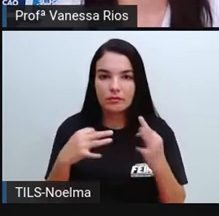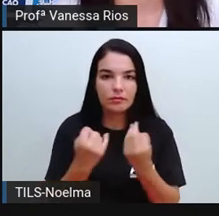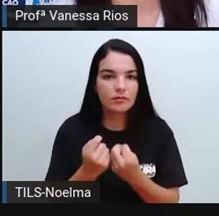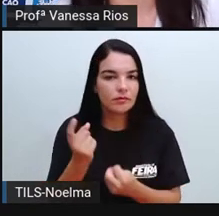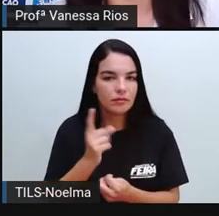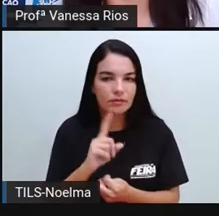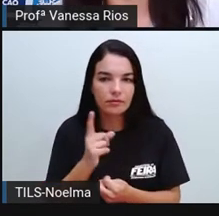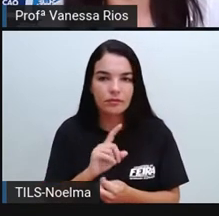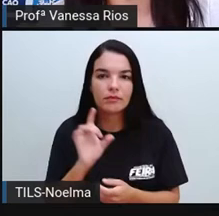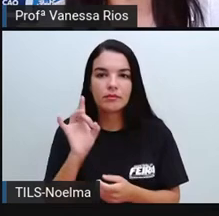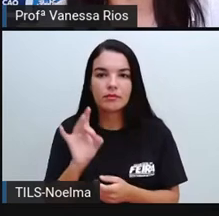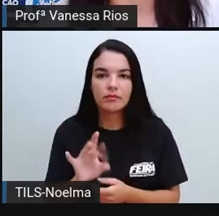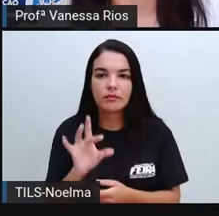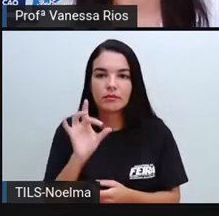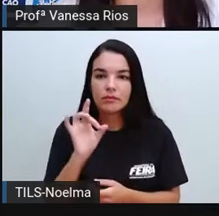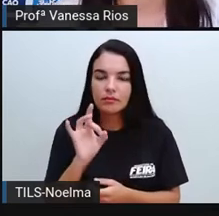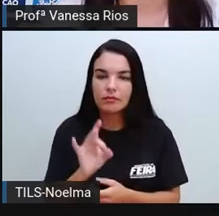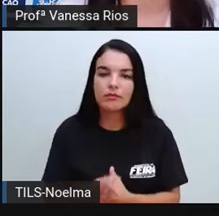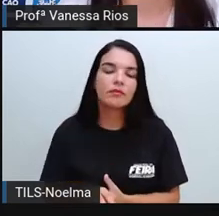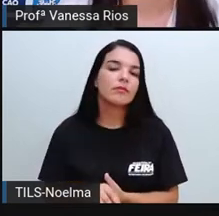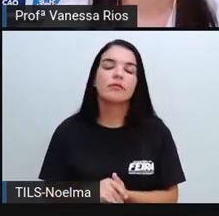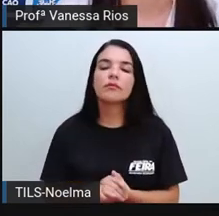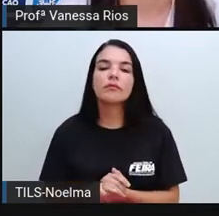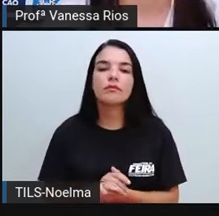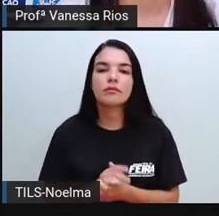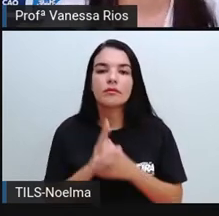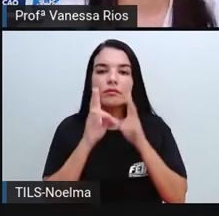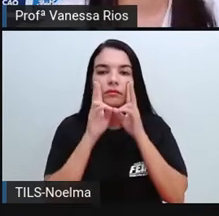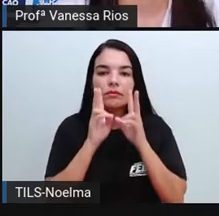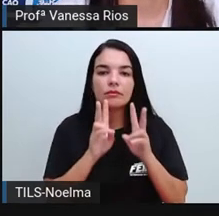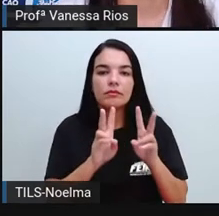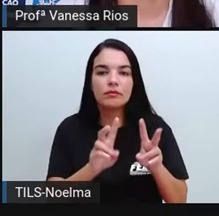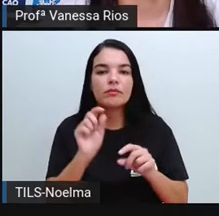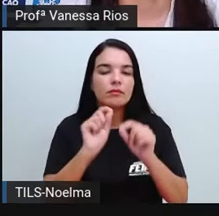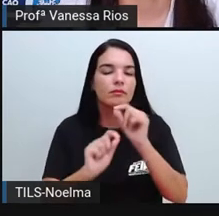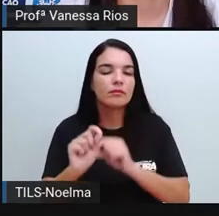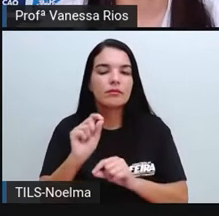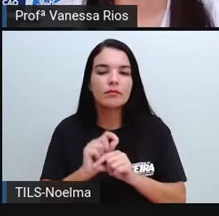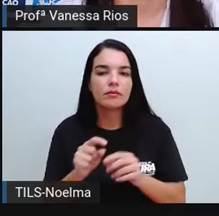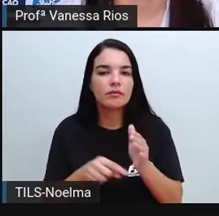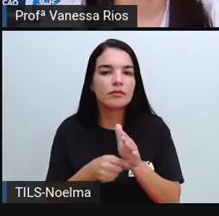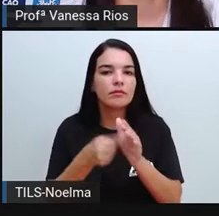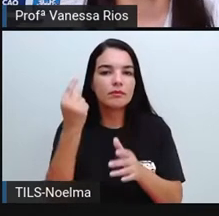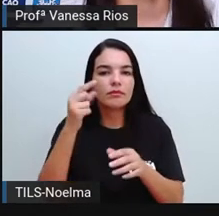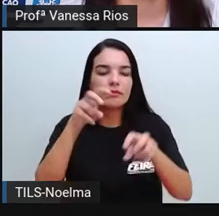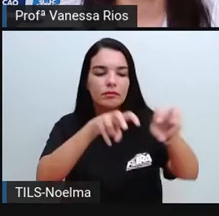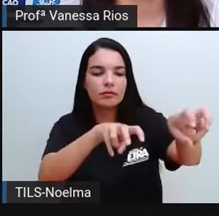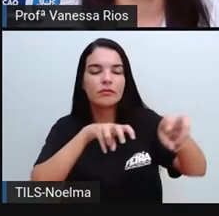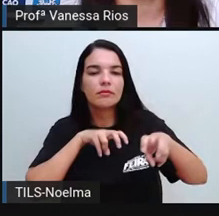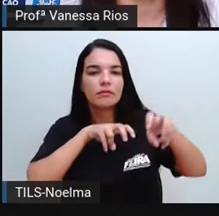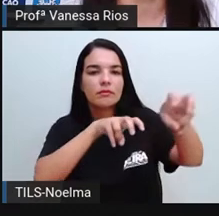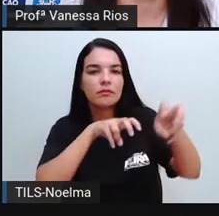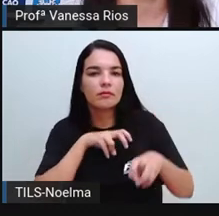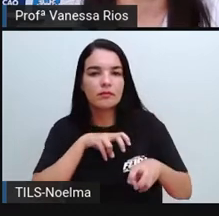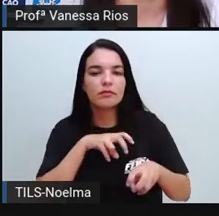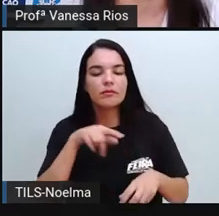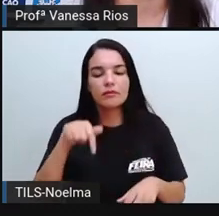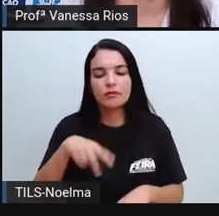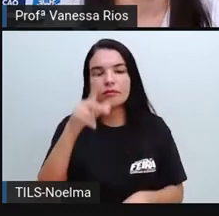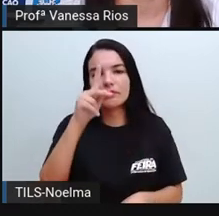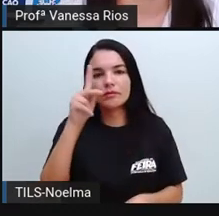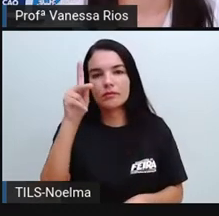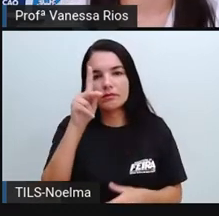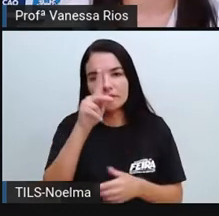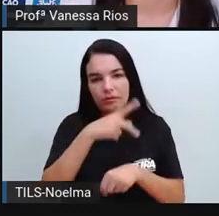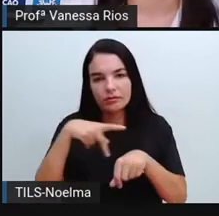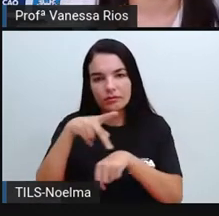Do texto inteiro do livro, mas a gente já vai observar quem foram aí os primeiros agricultores do nosso país.